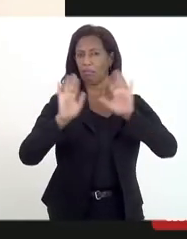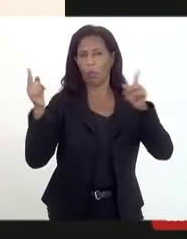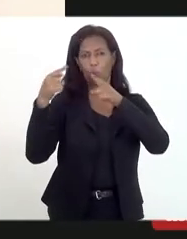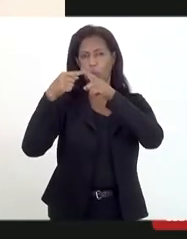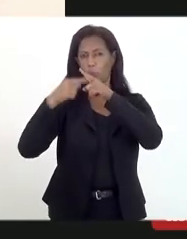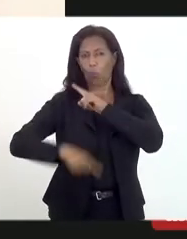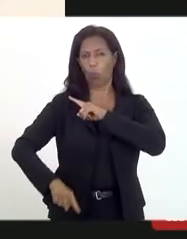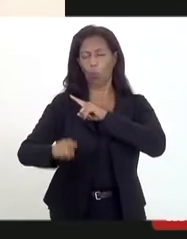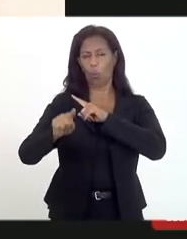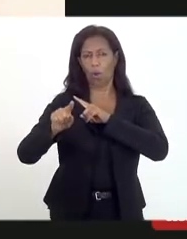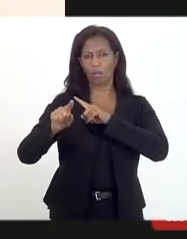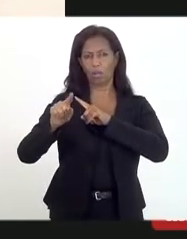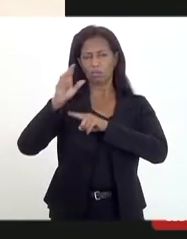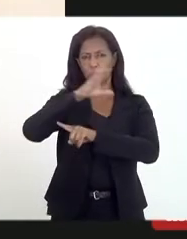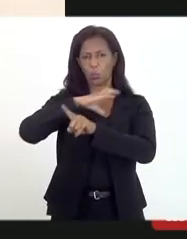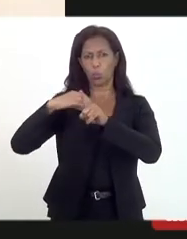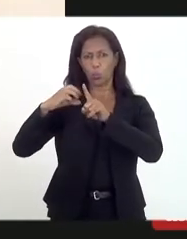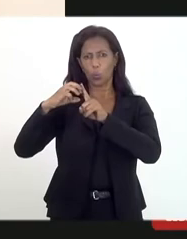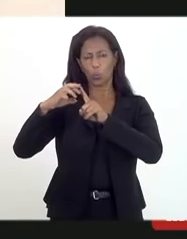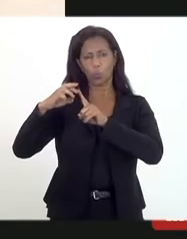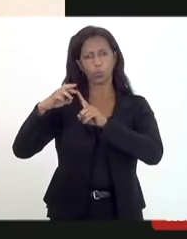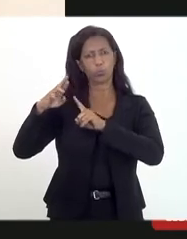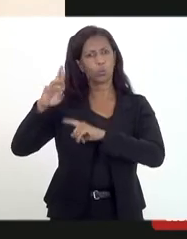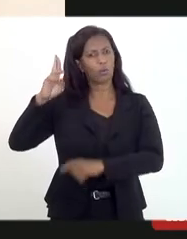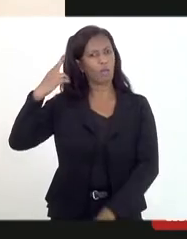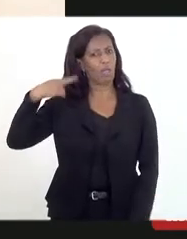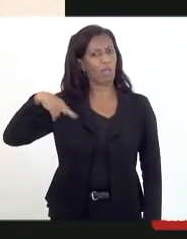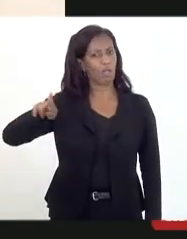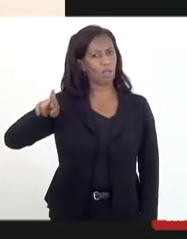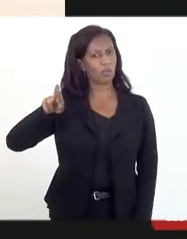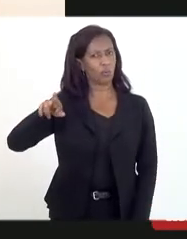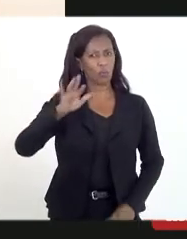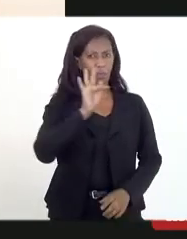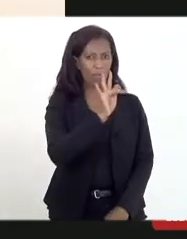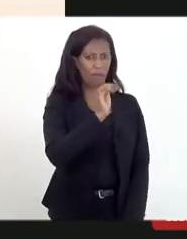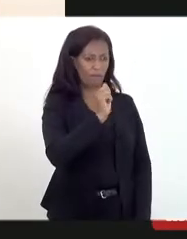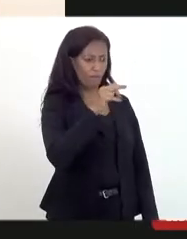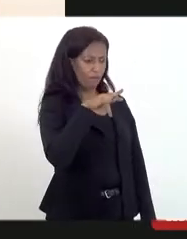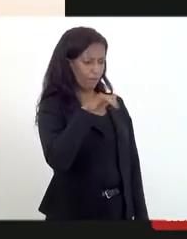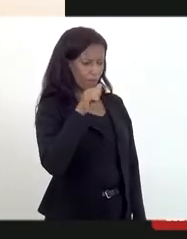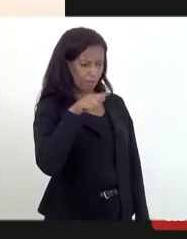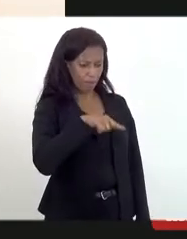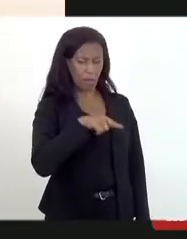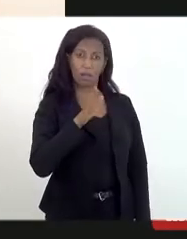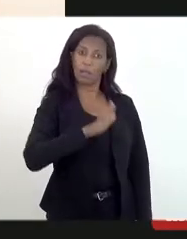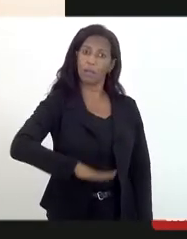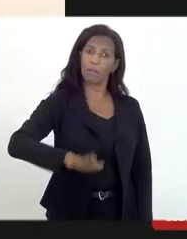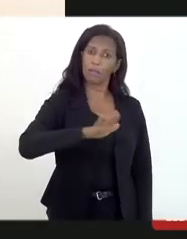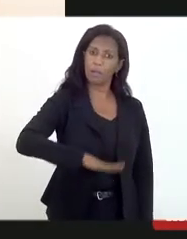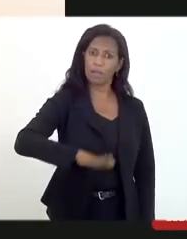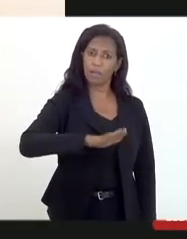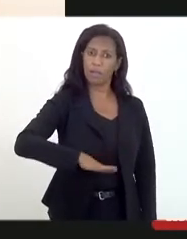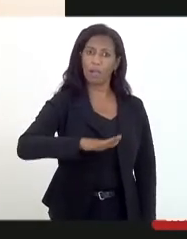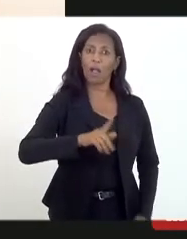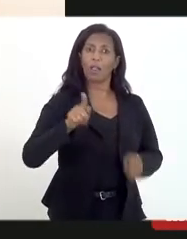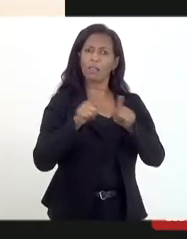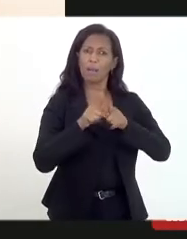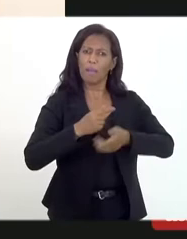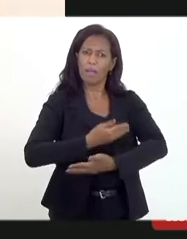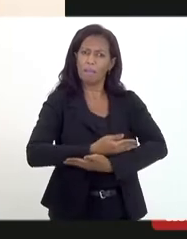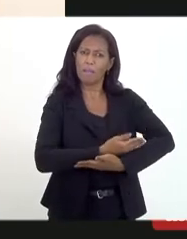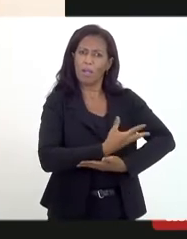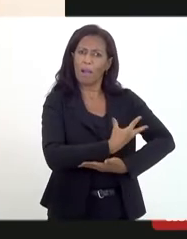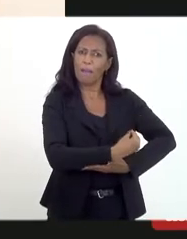com o culto religioso da Fabiana e que ela, porque a criança ainda estava no período de amamentação,